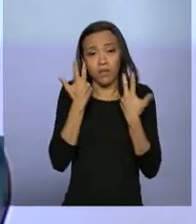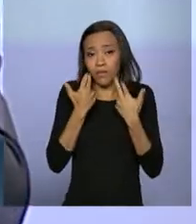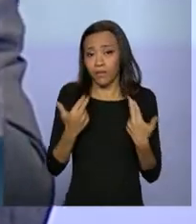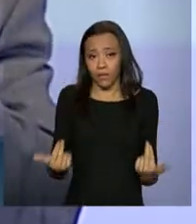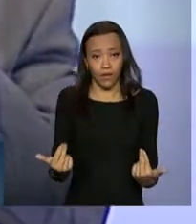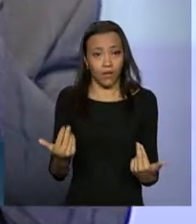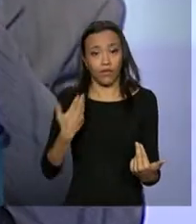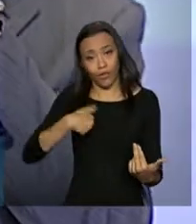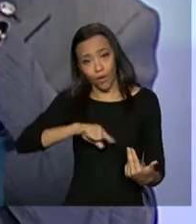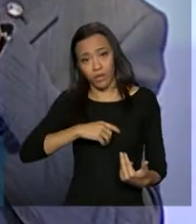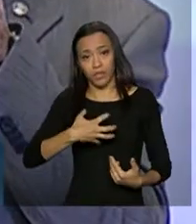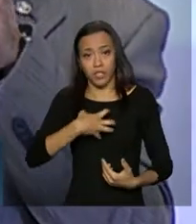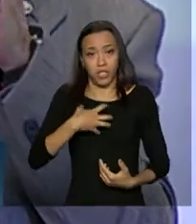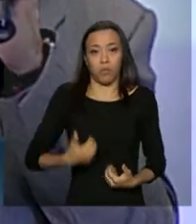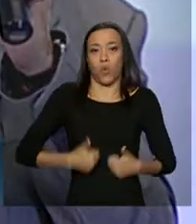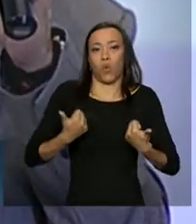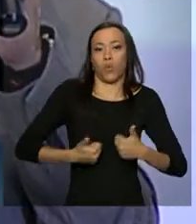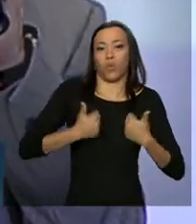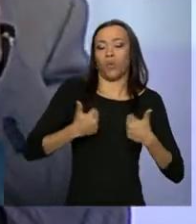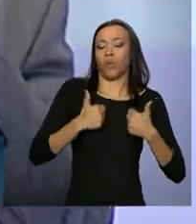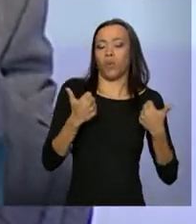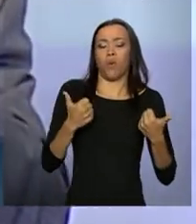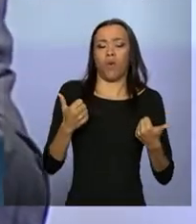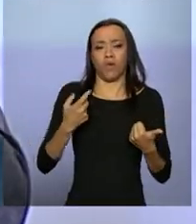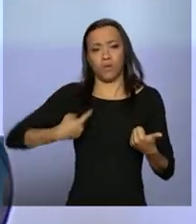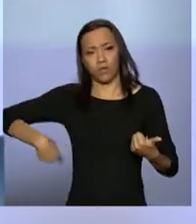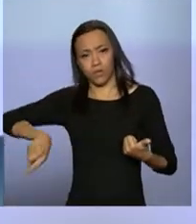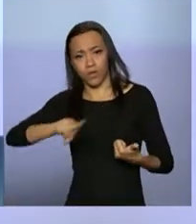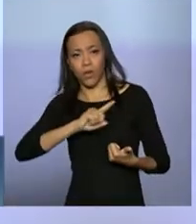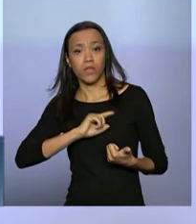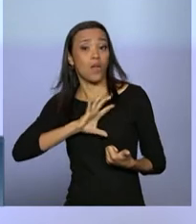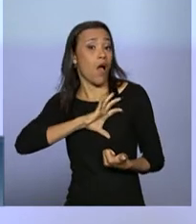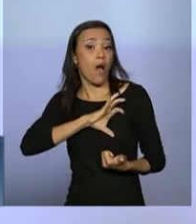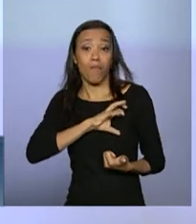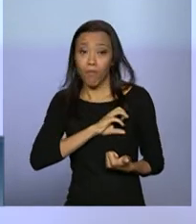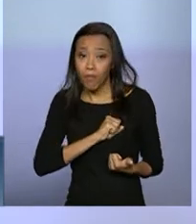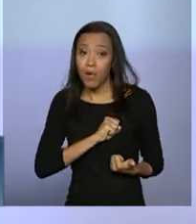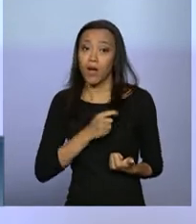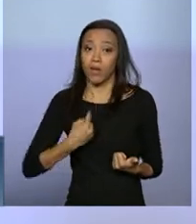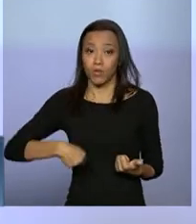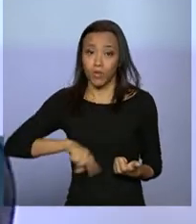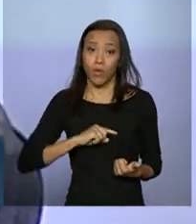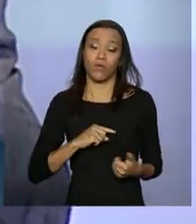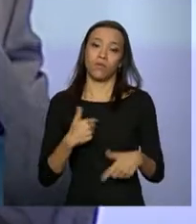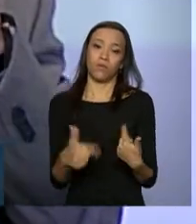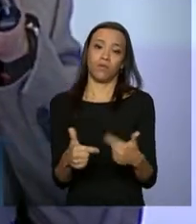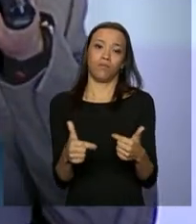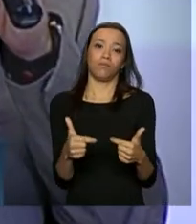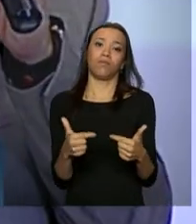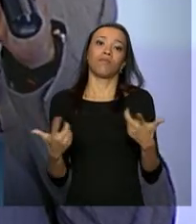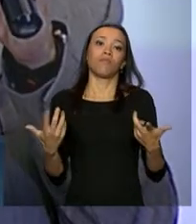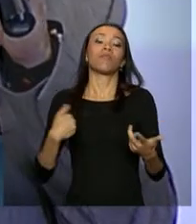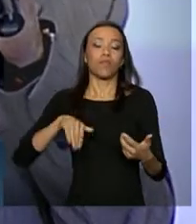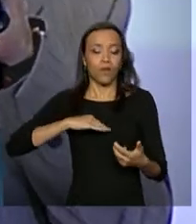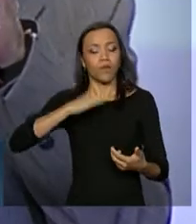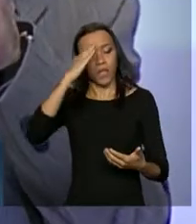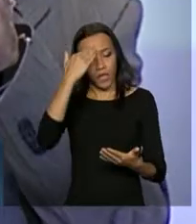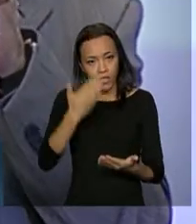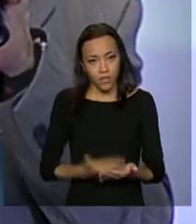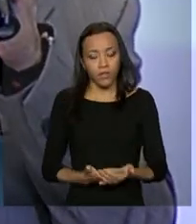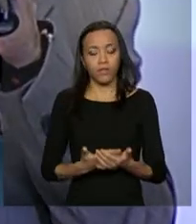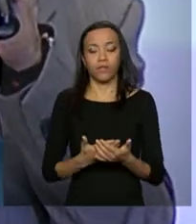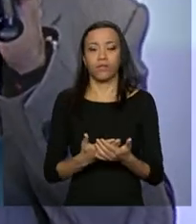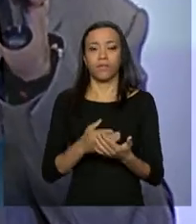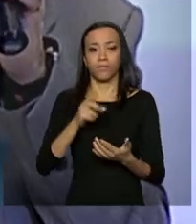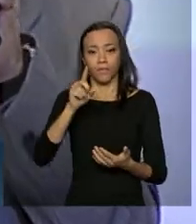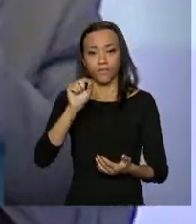somos orgulhosos, nós somos vaidosos, nós amamos as nossas instituições, nós acreditamos que as nossas instituições